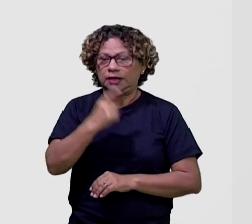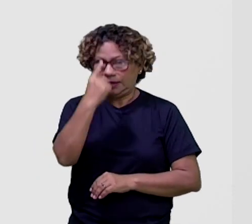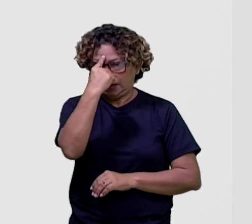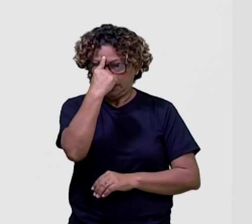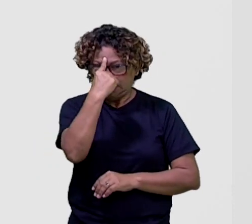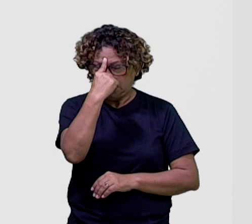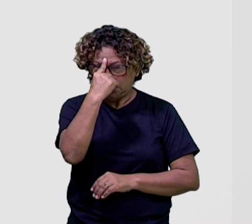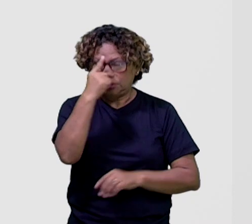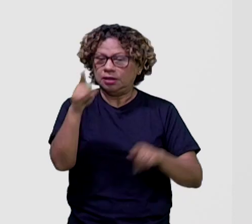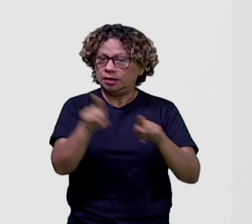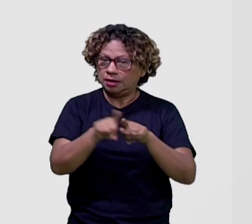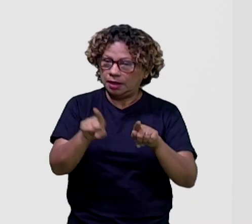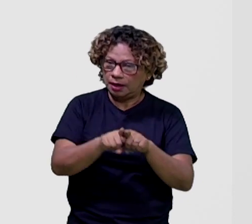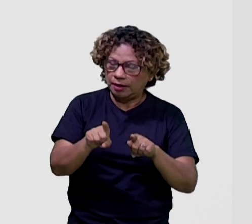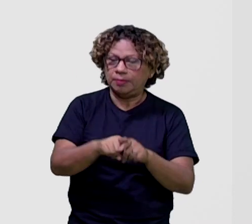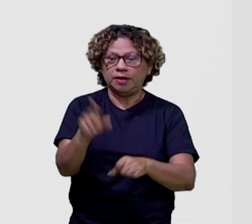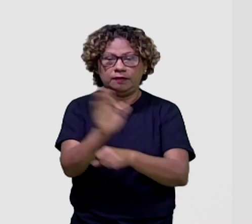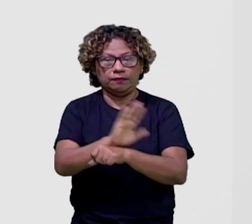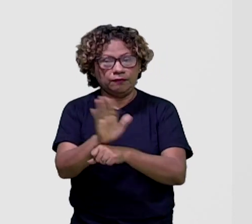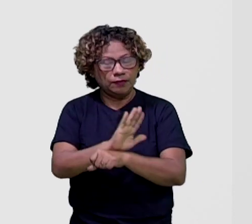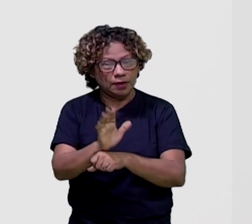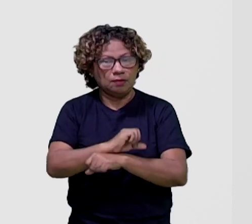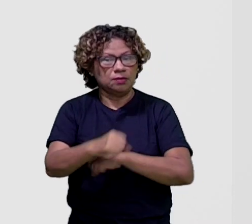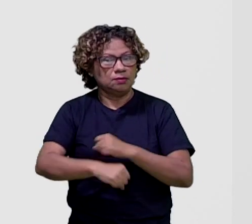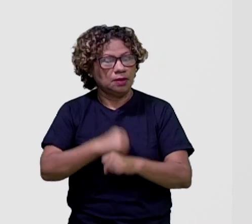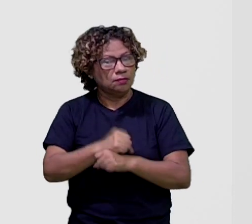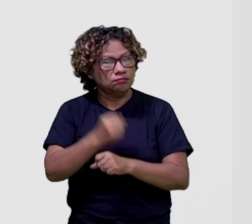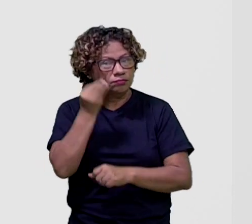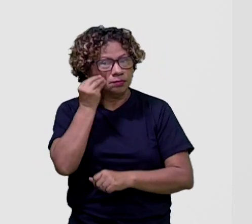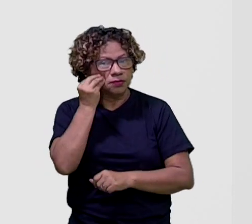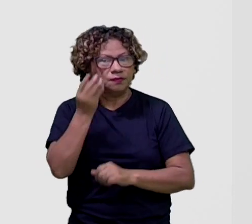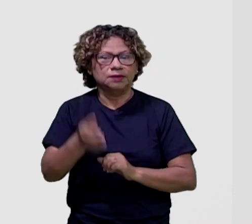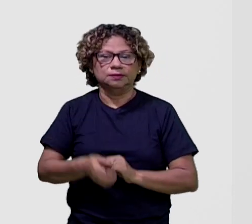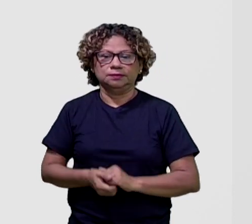filme ao longo do ano. Vamos ver.